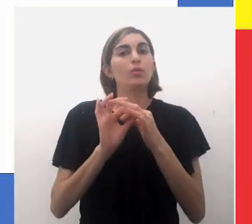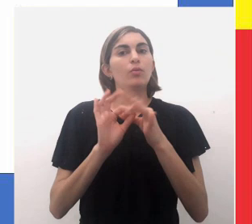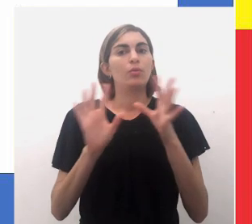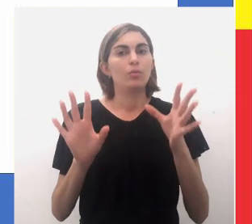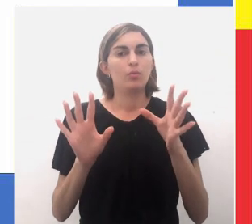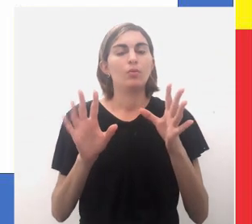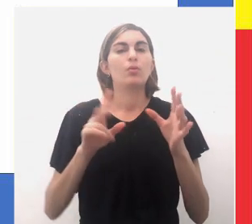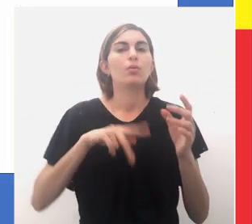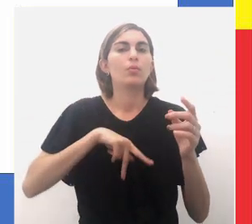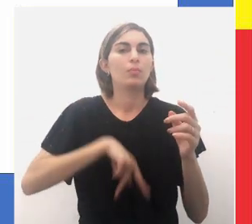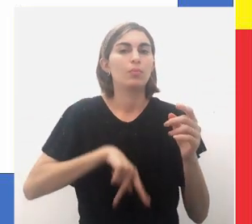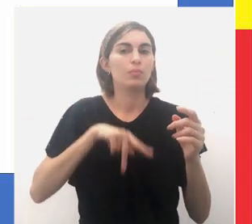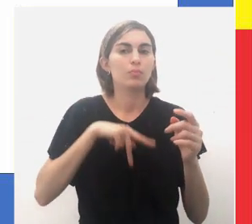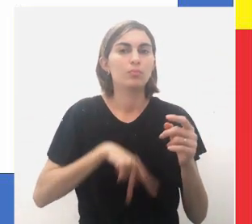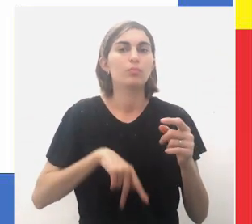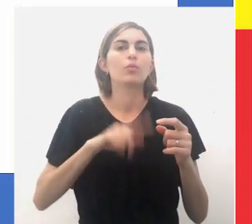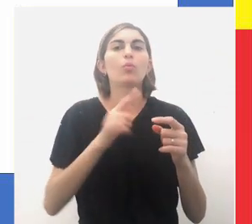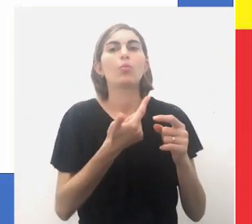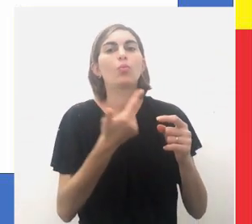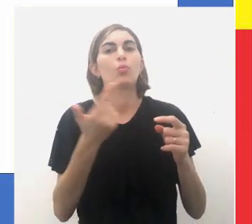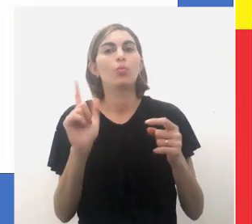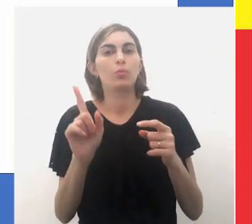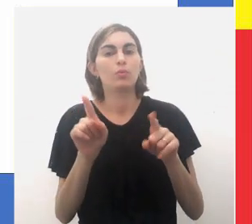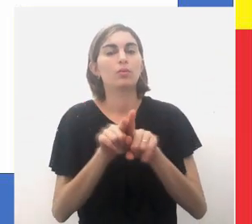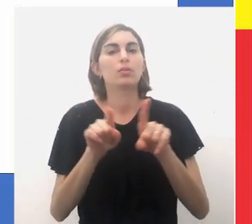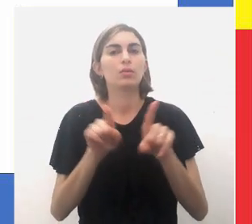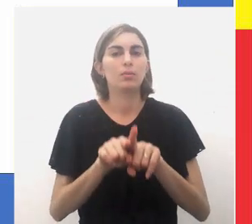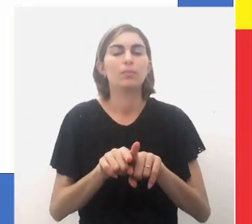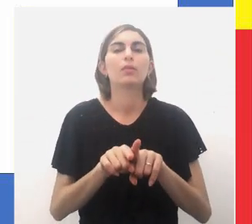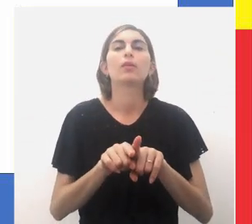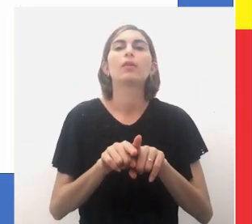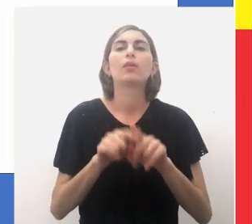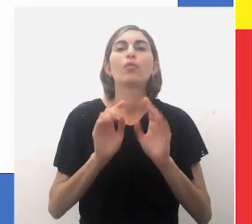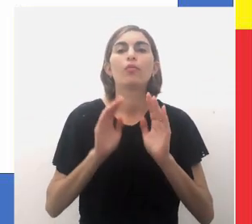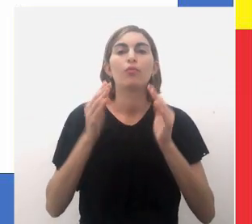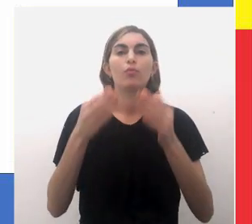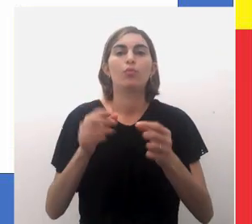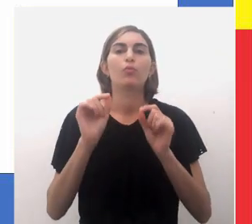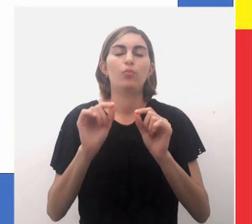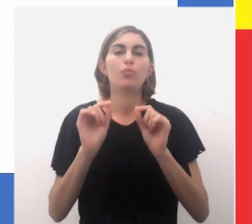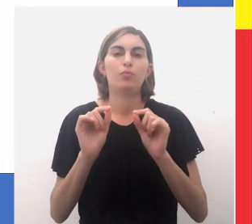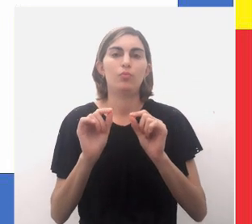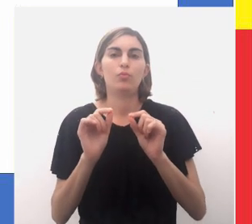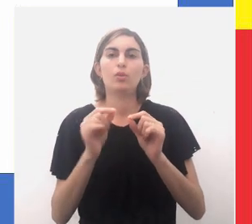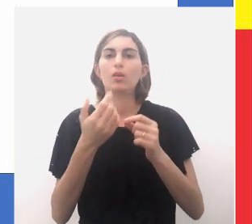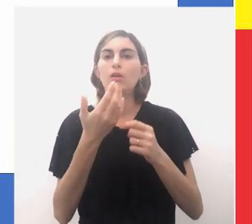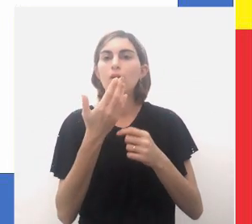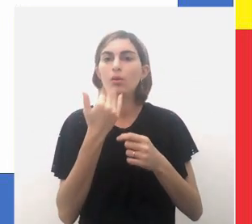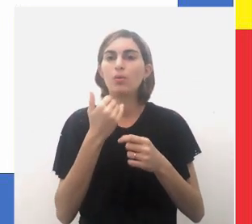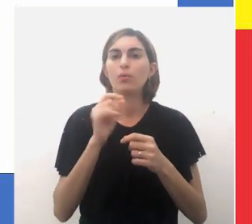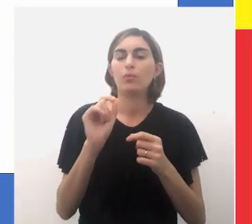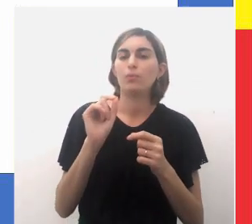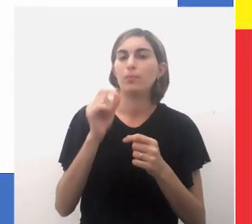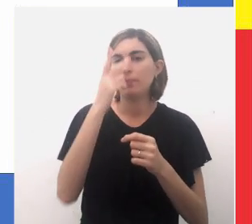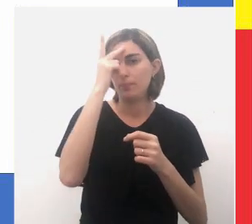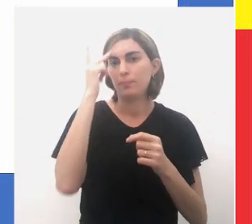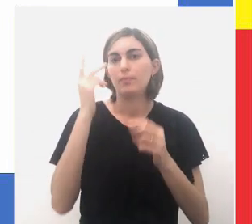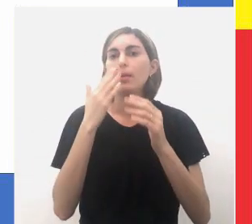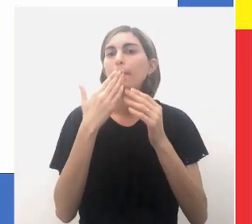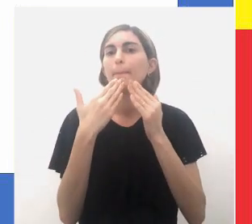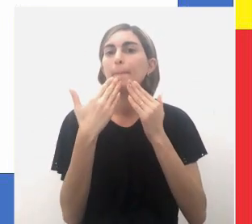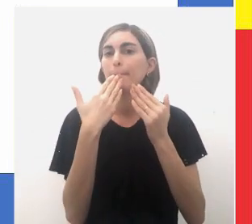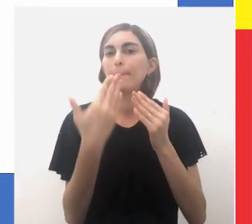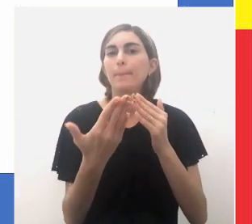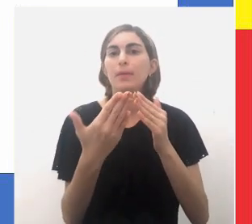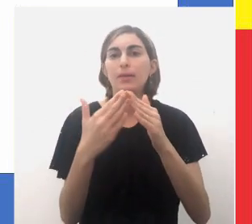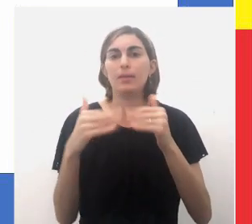os portugueses e a outros gentios para os comerem, ou que impedisse